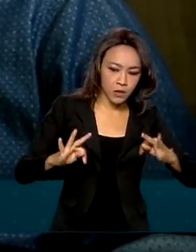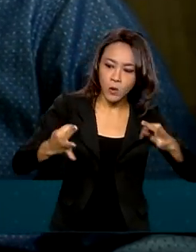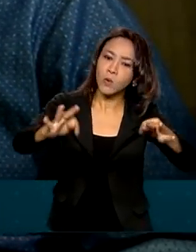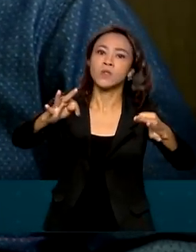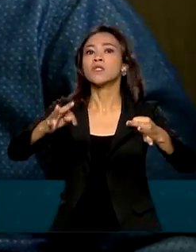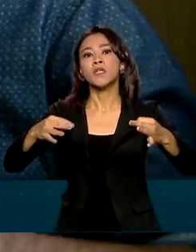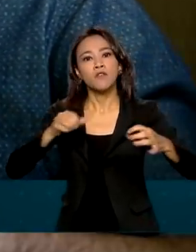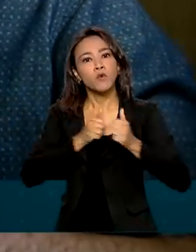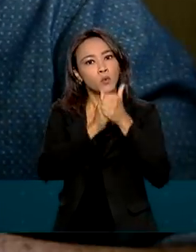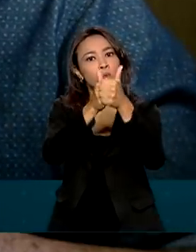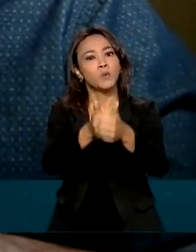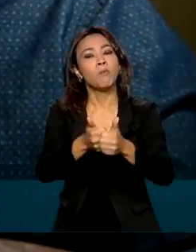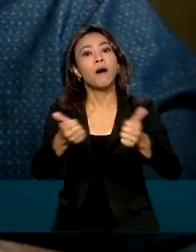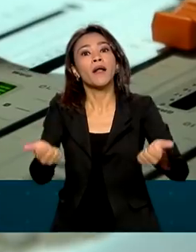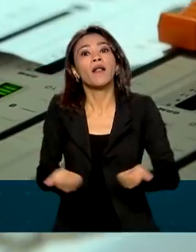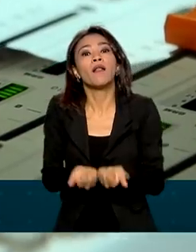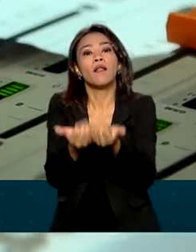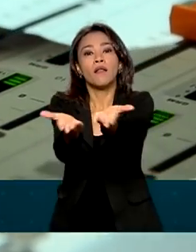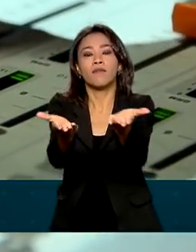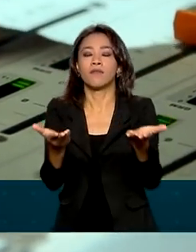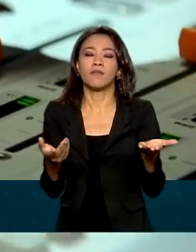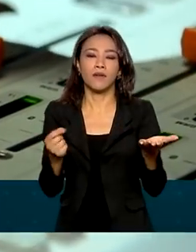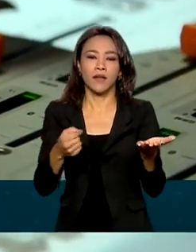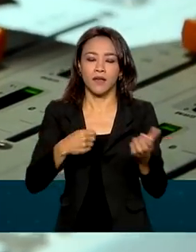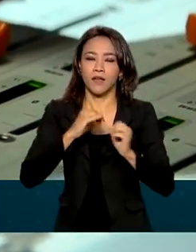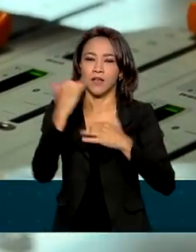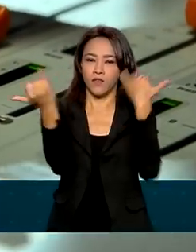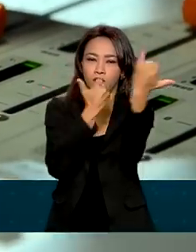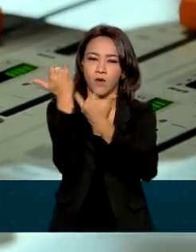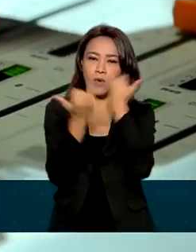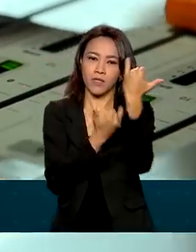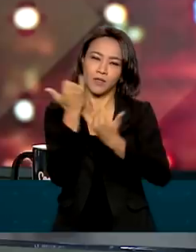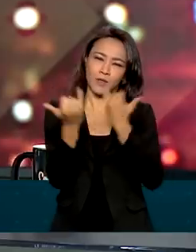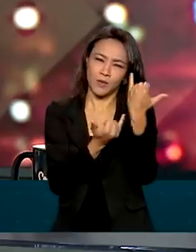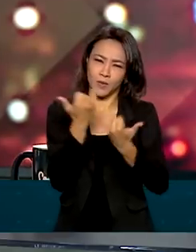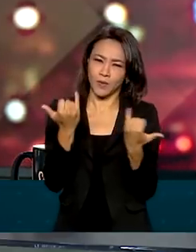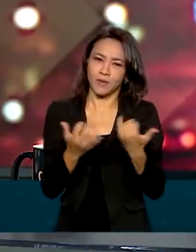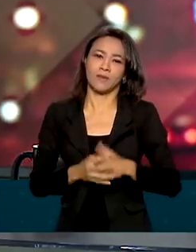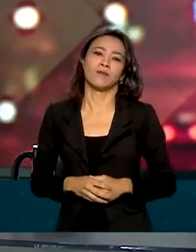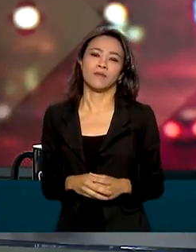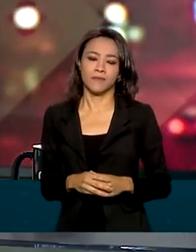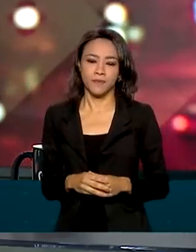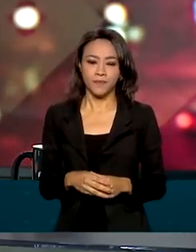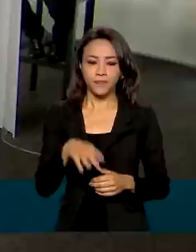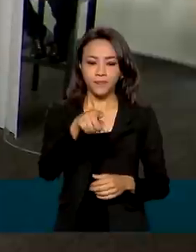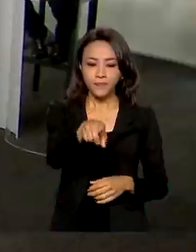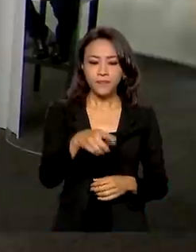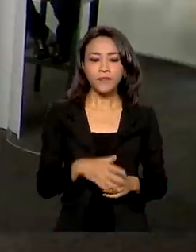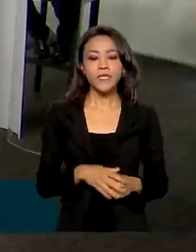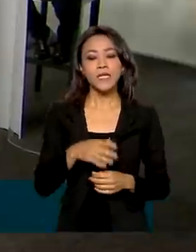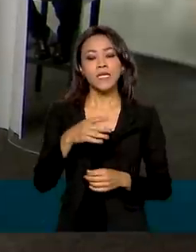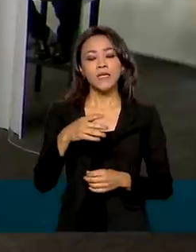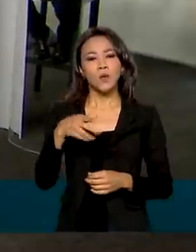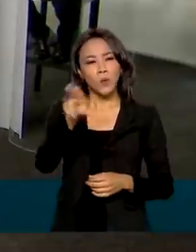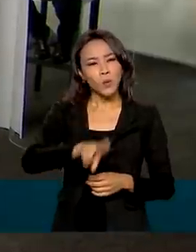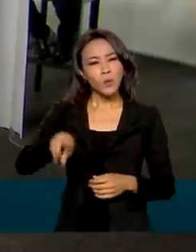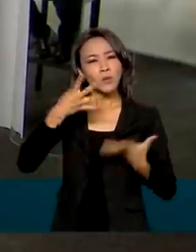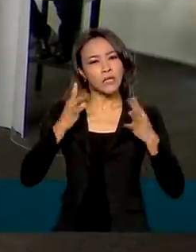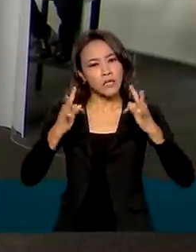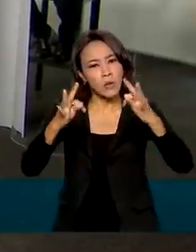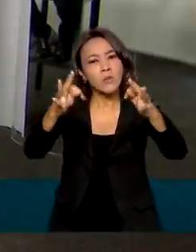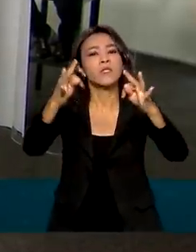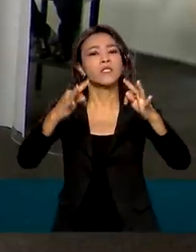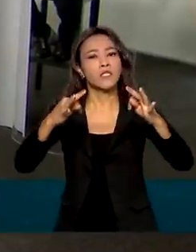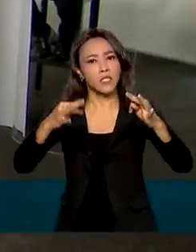informação para cerca de 70 milhões de ouvintes. É um processo de modernização. Eu acho que todos os nossos